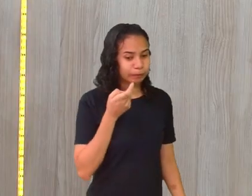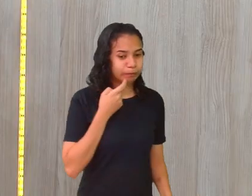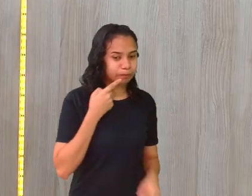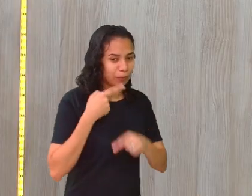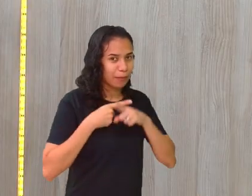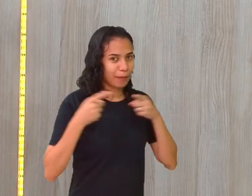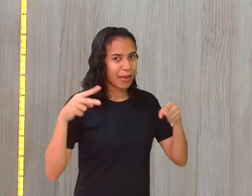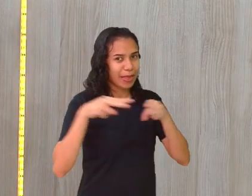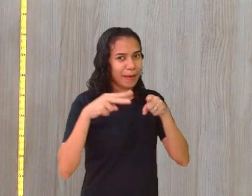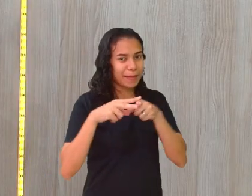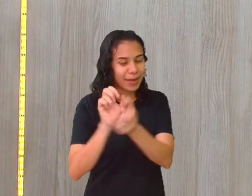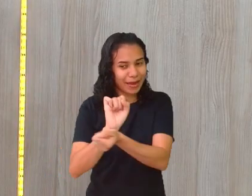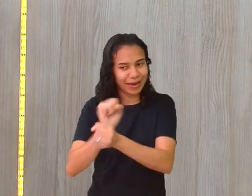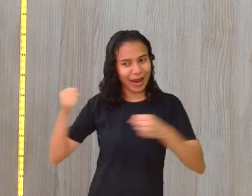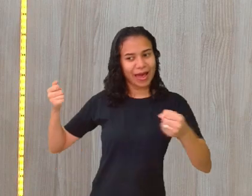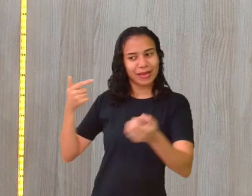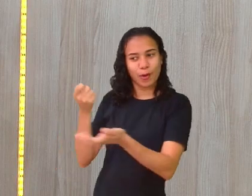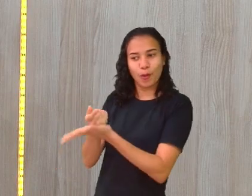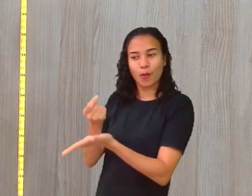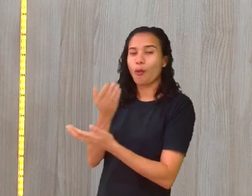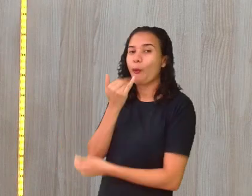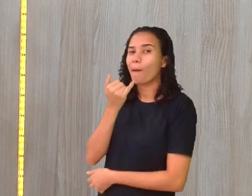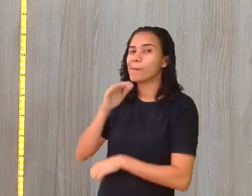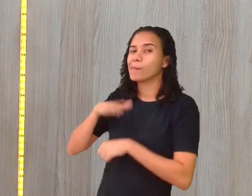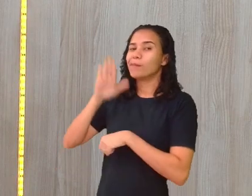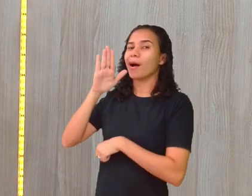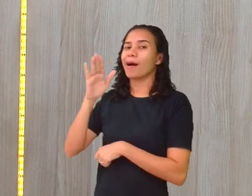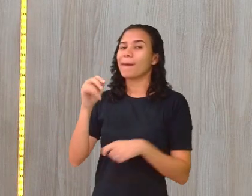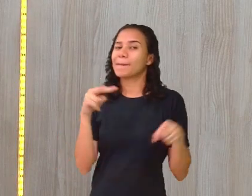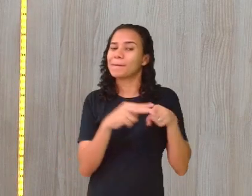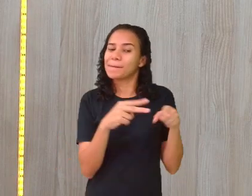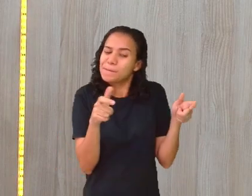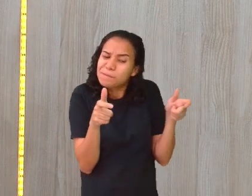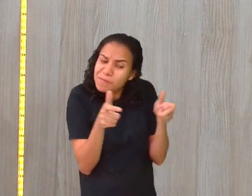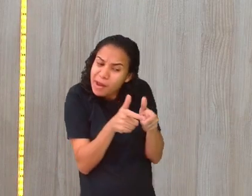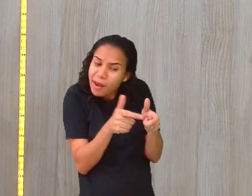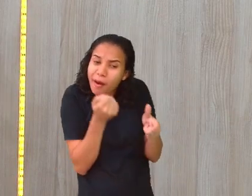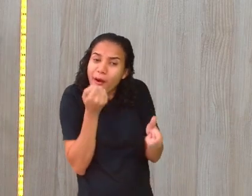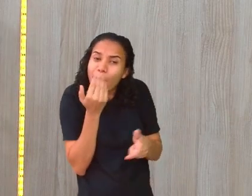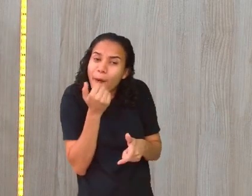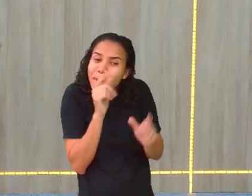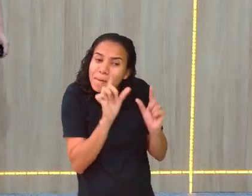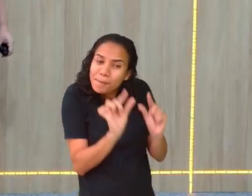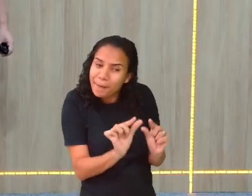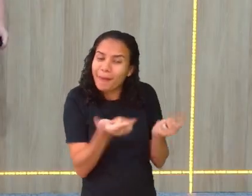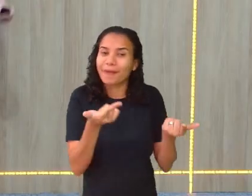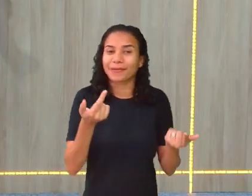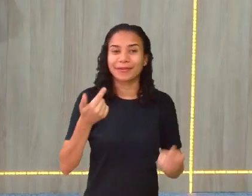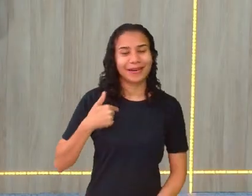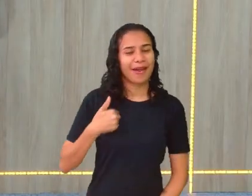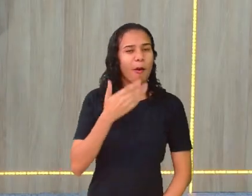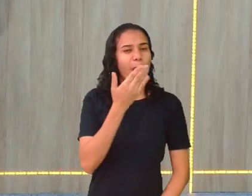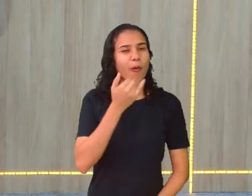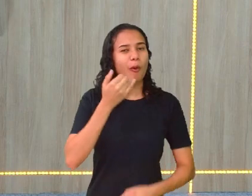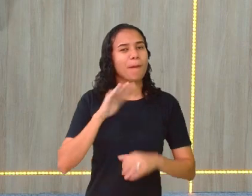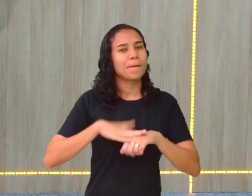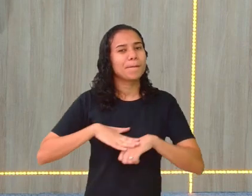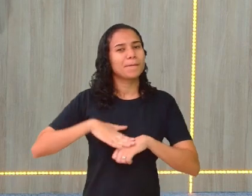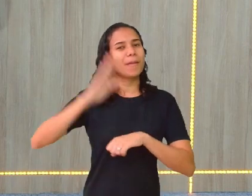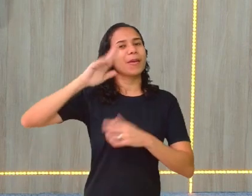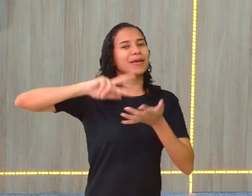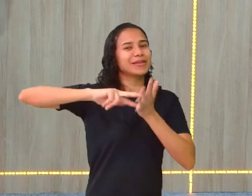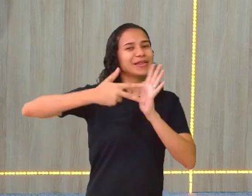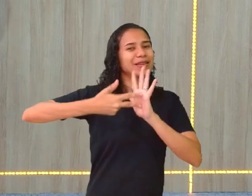pizza grande, eu como mais, né? Se for uma pizza pequena, eu como menos. Se eu como mais, quer dizer que não